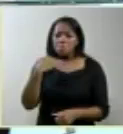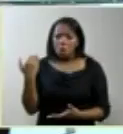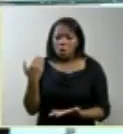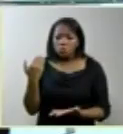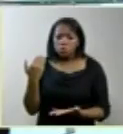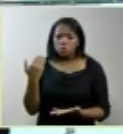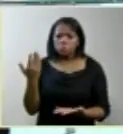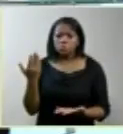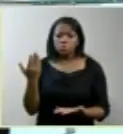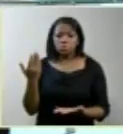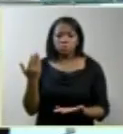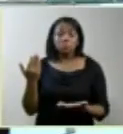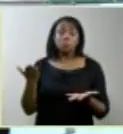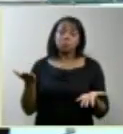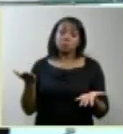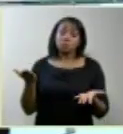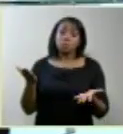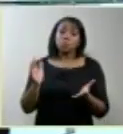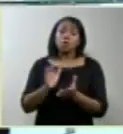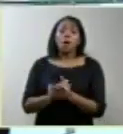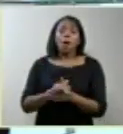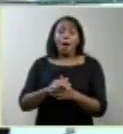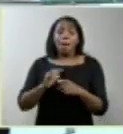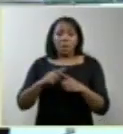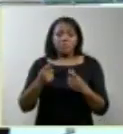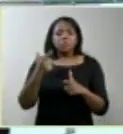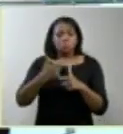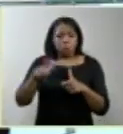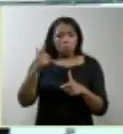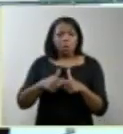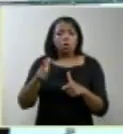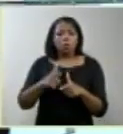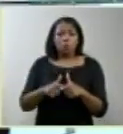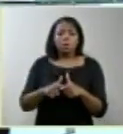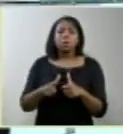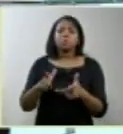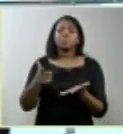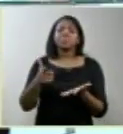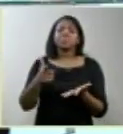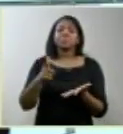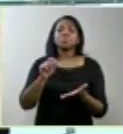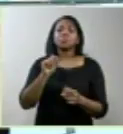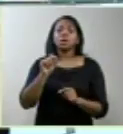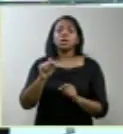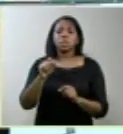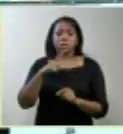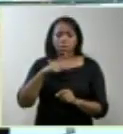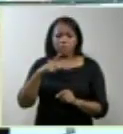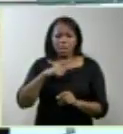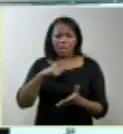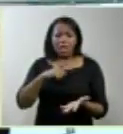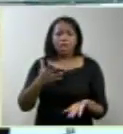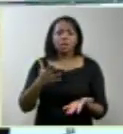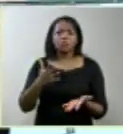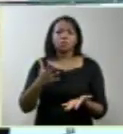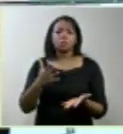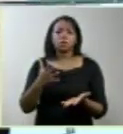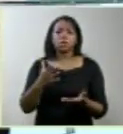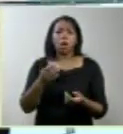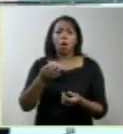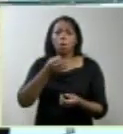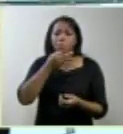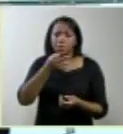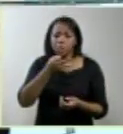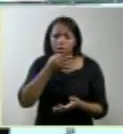Então, são exatamente todas essas questões, dentro dessa complexidade toda, que nós traçamos, que do ponto de